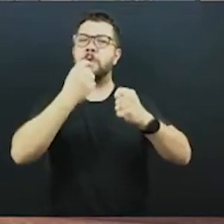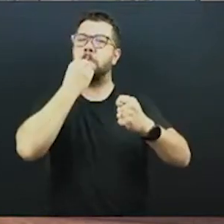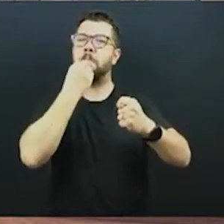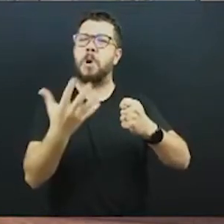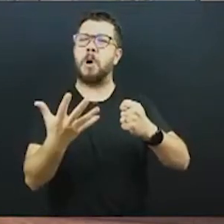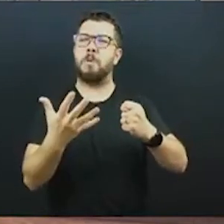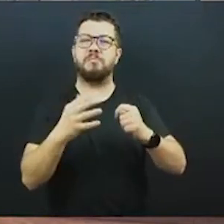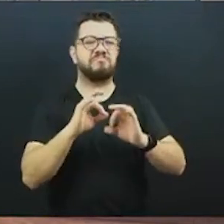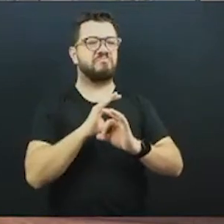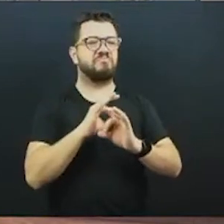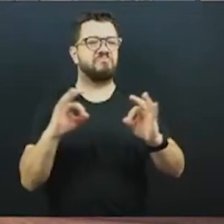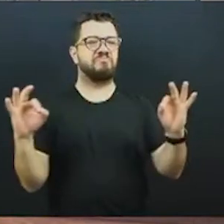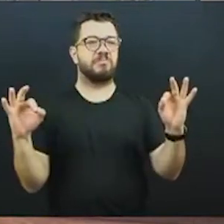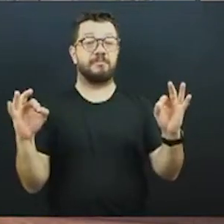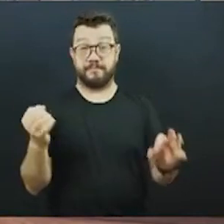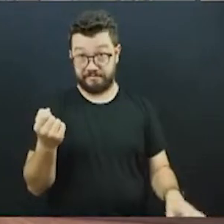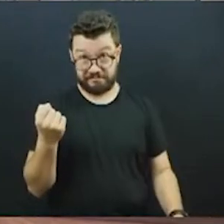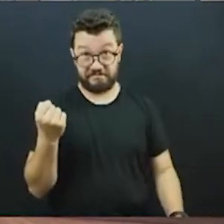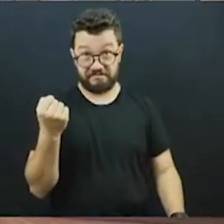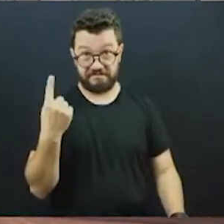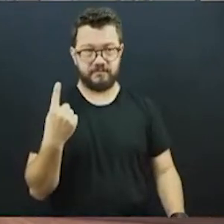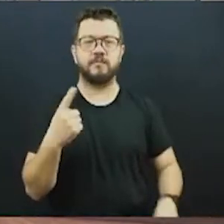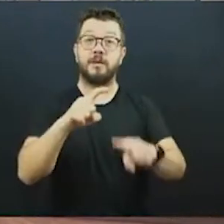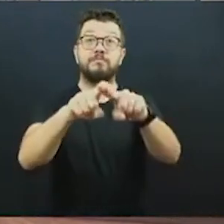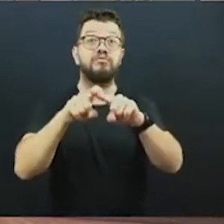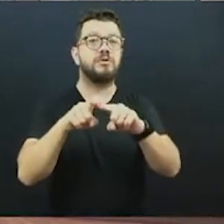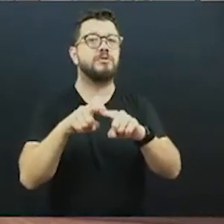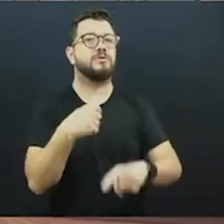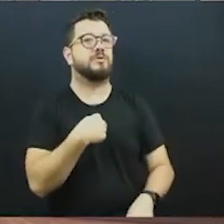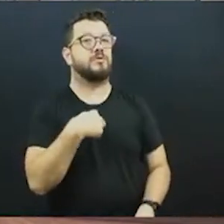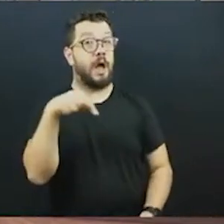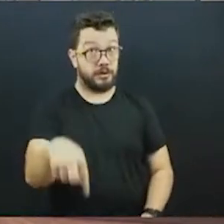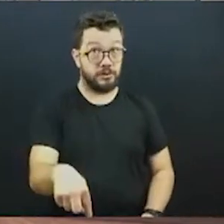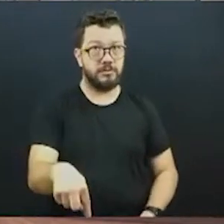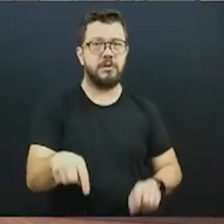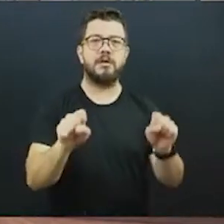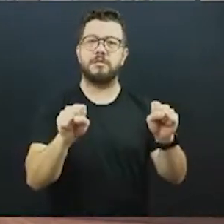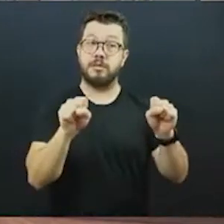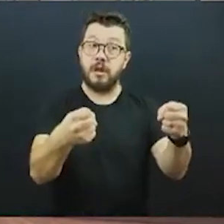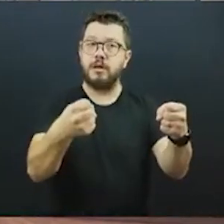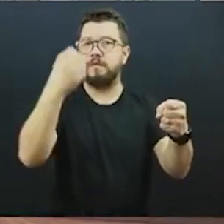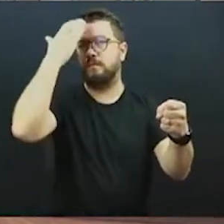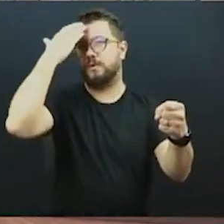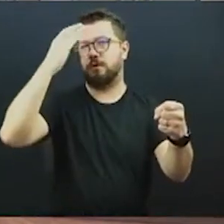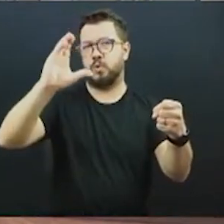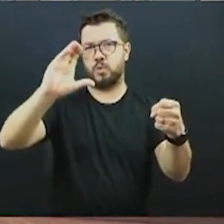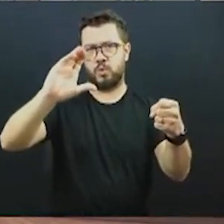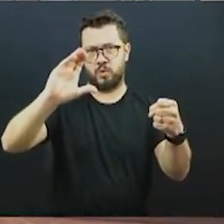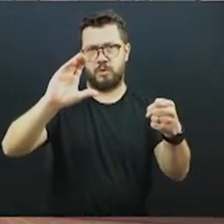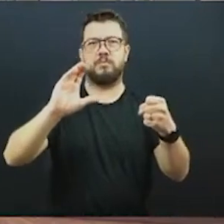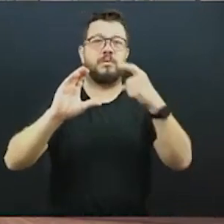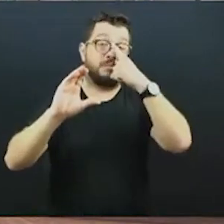Então, vereador Dalton Borba, fiz questão de vir aqui para defender a cidade de Curitiba, dizer que o transporte de Curitiba